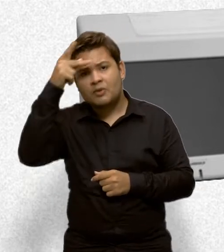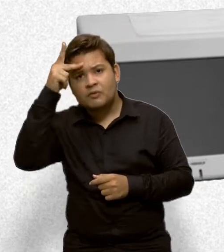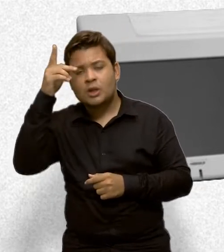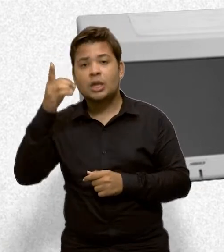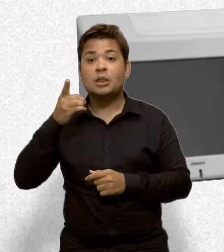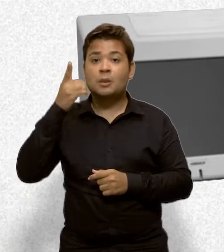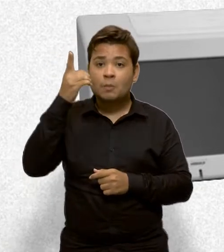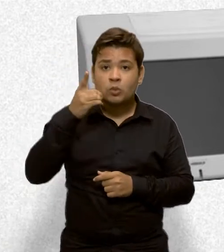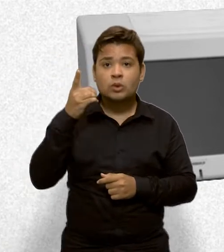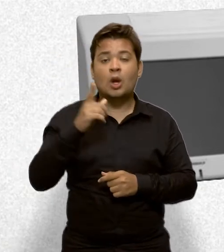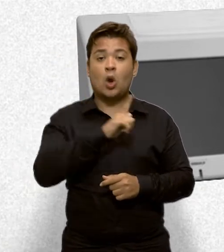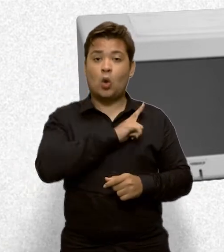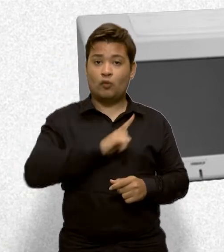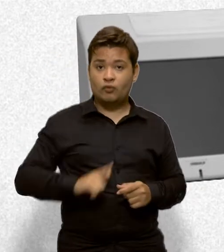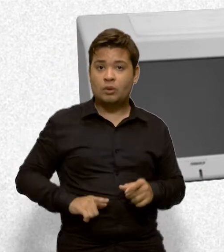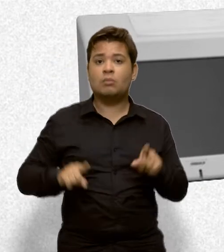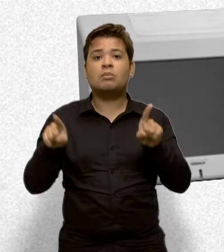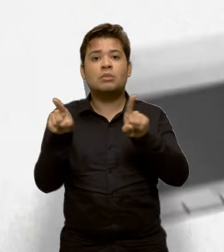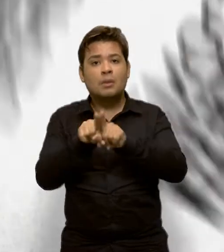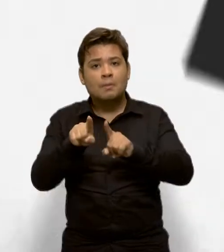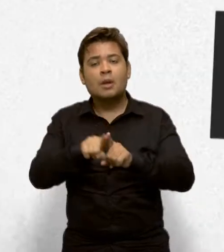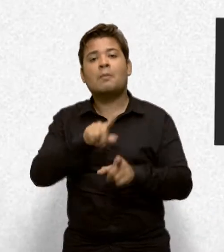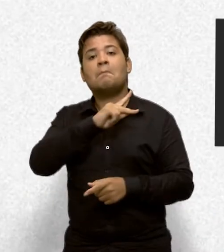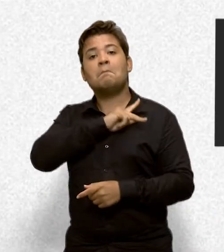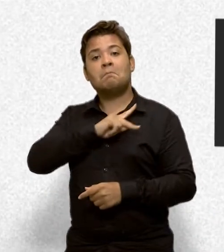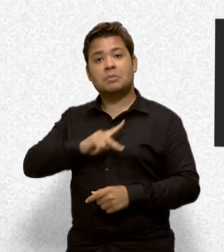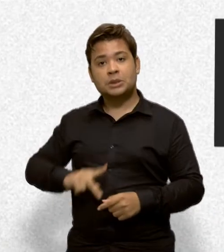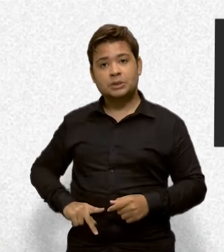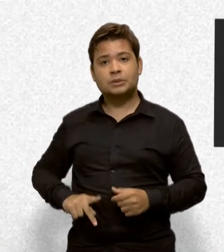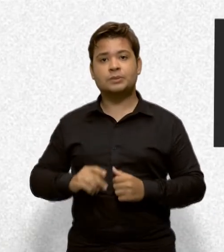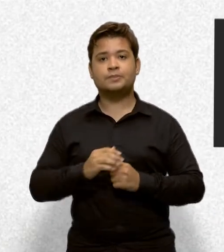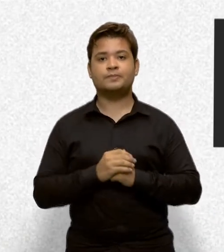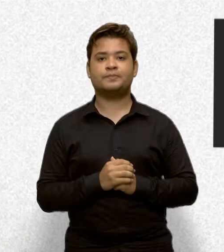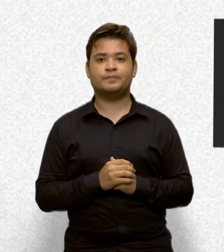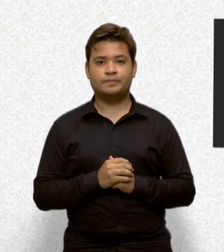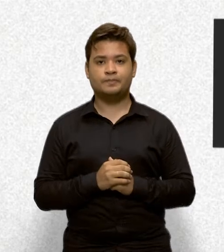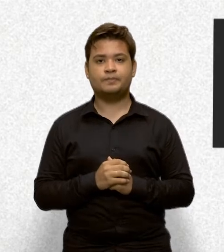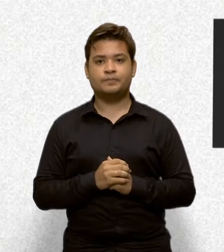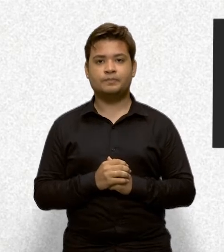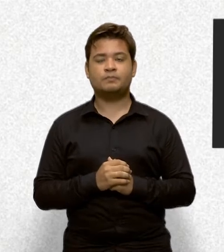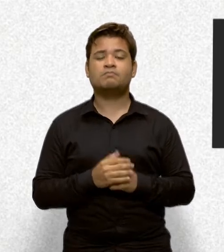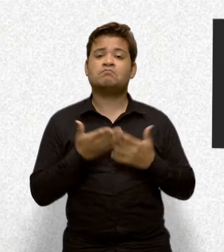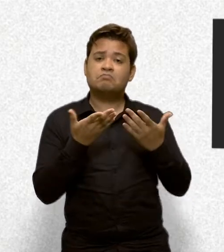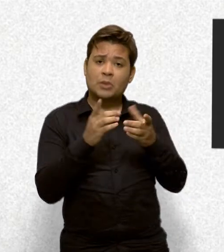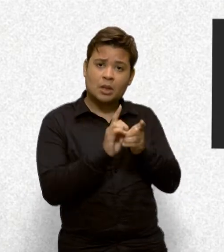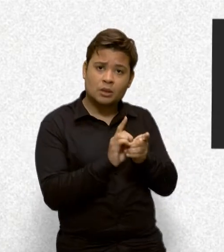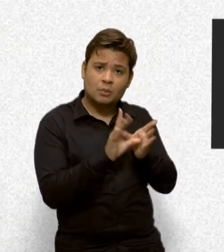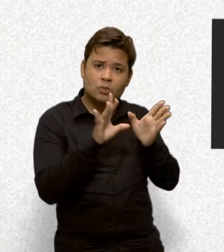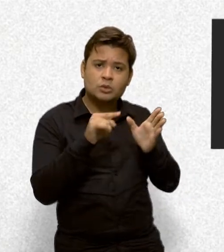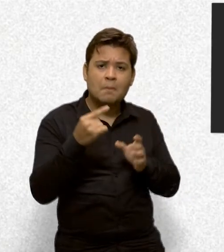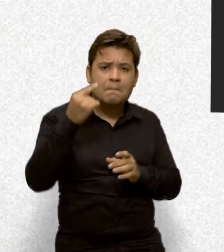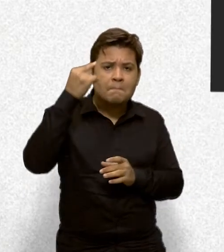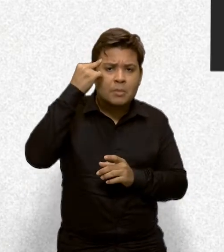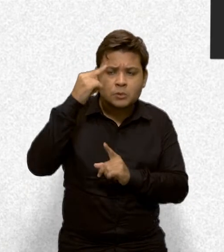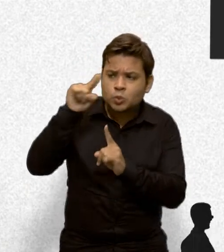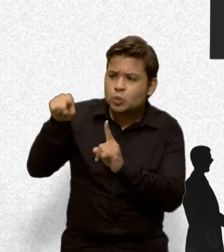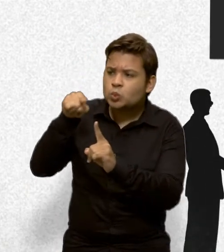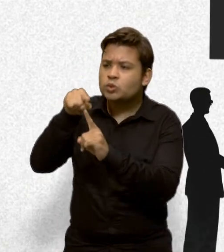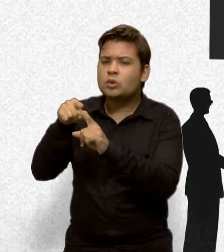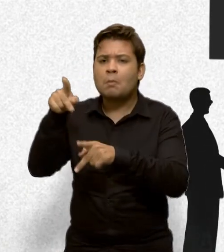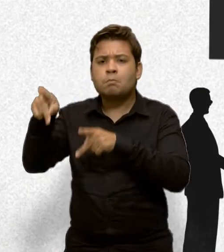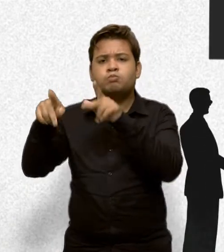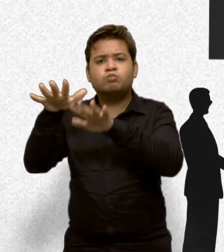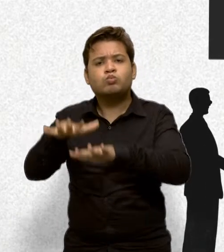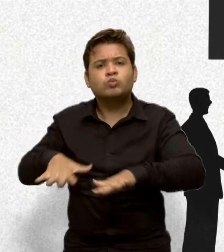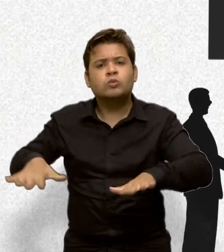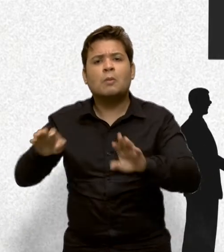governadores e presidente da república. No sistema democrático, o interesse é o bem de todos e as decisões tomadas pela